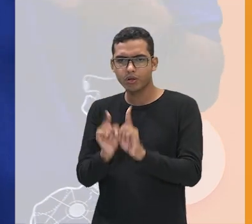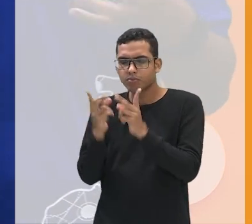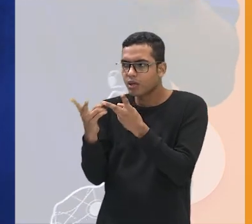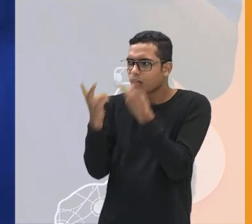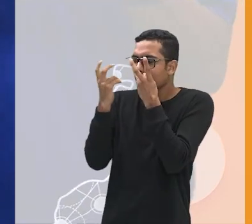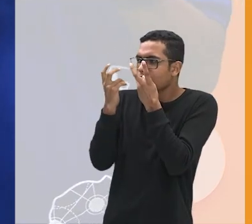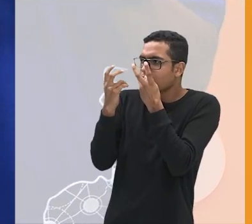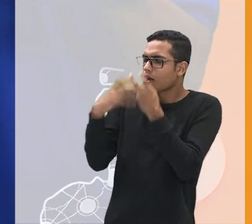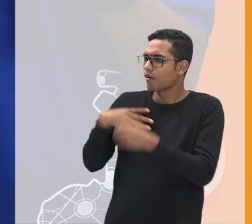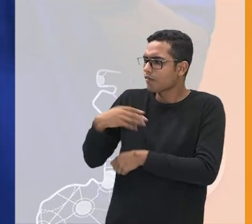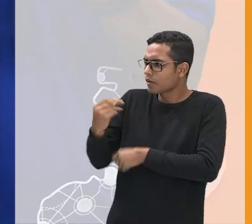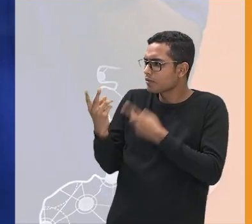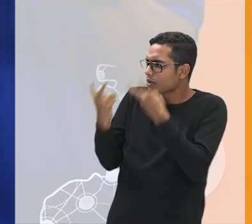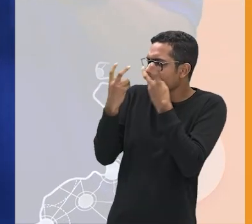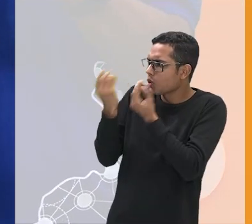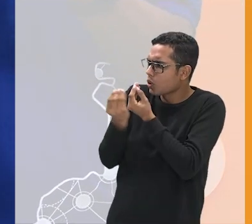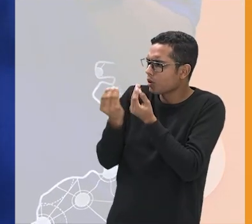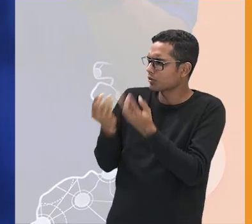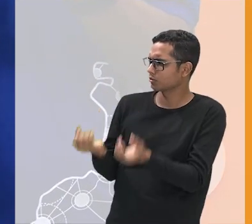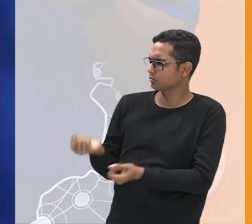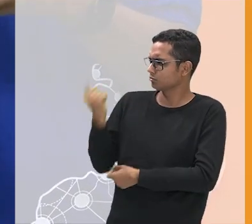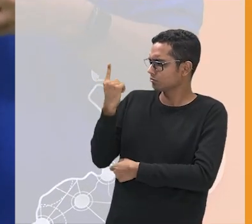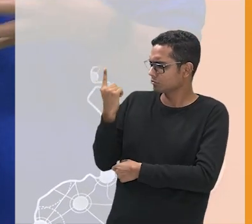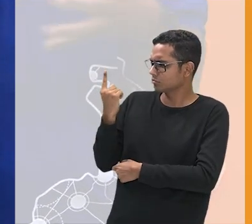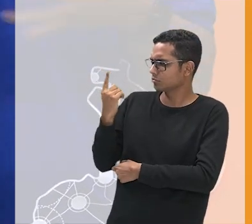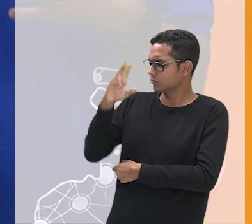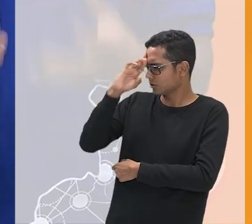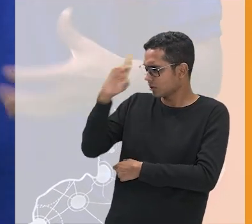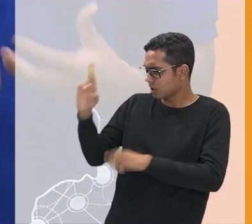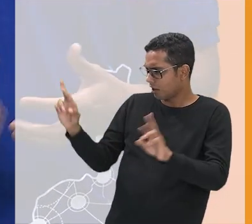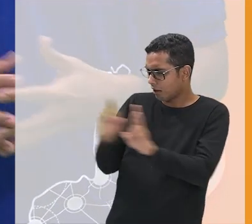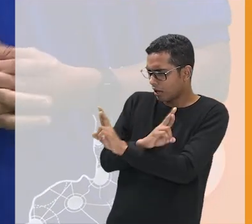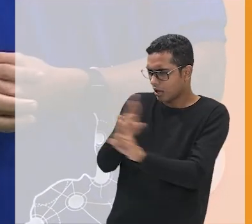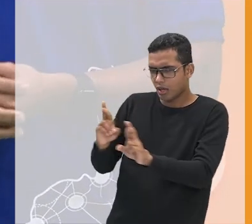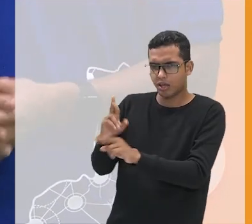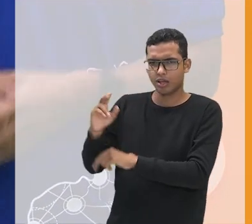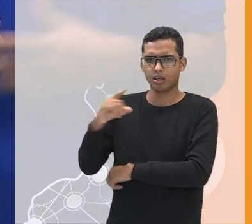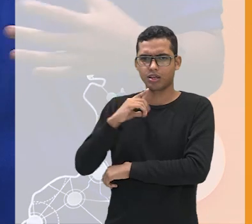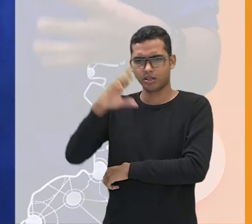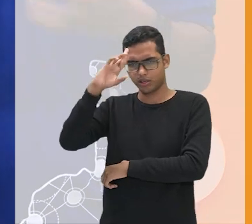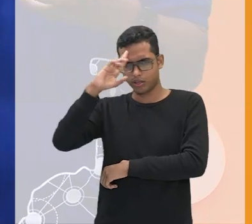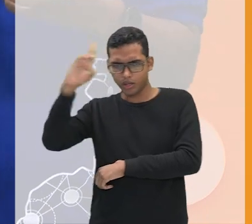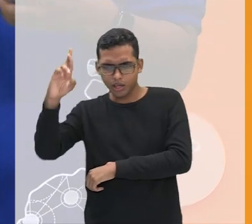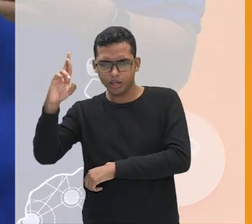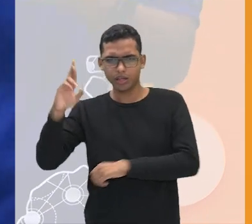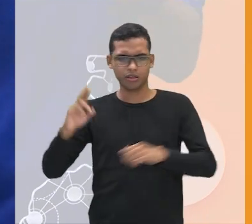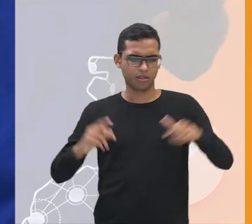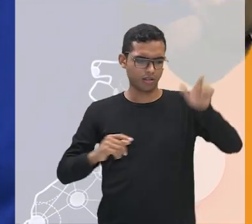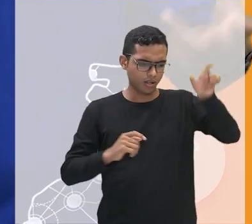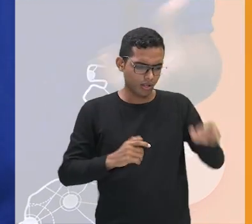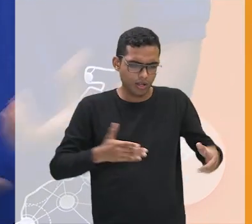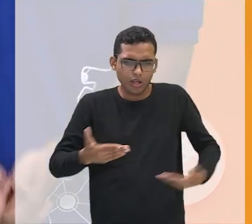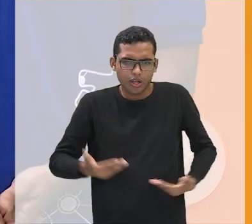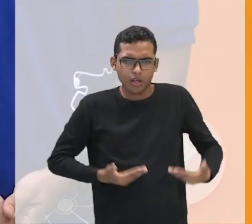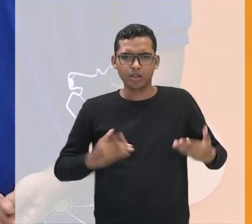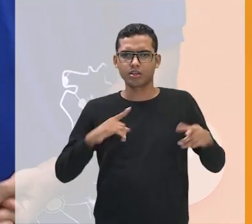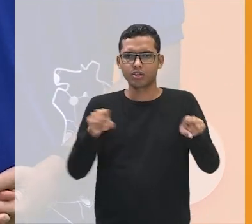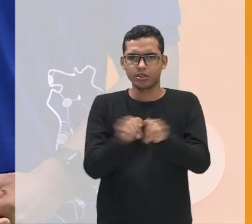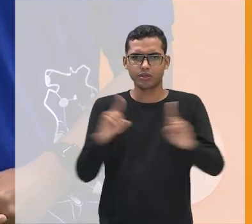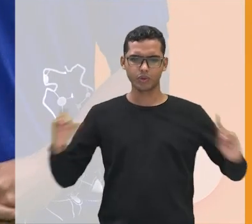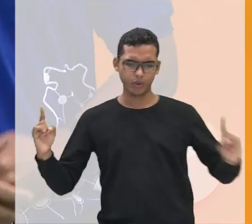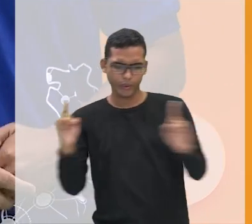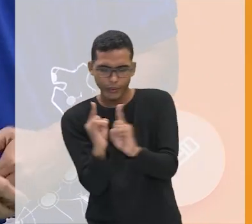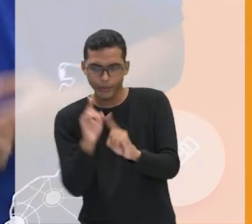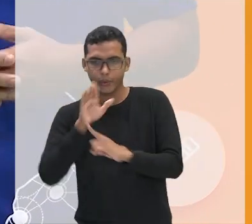esquisito nessa relação empregado patrão parece ali muitas feridas entre a desigualdade